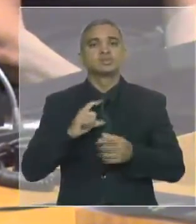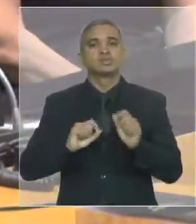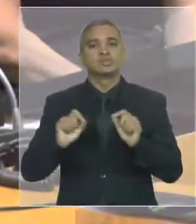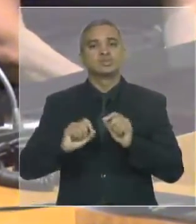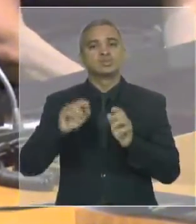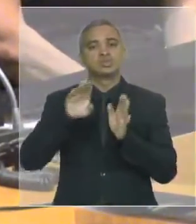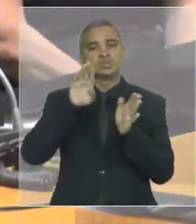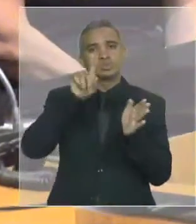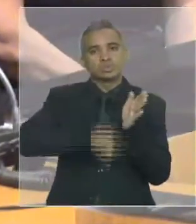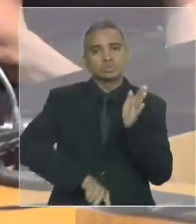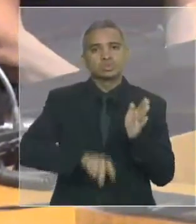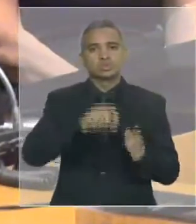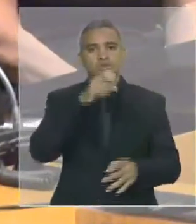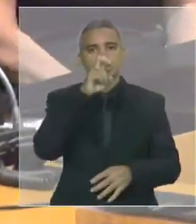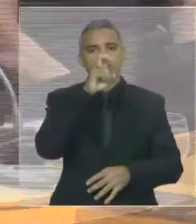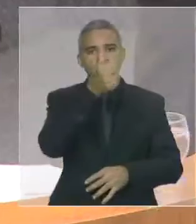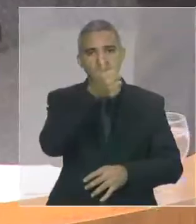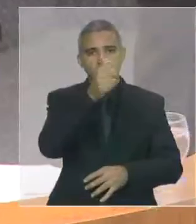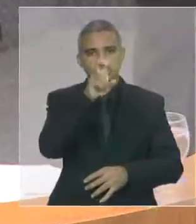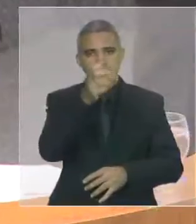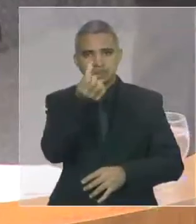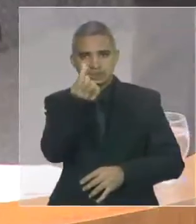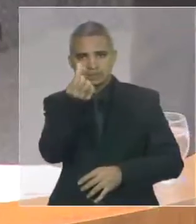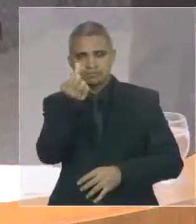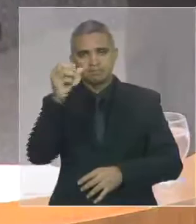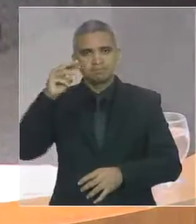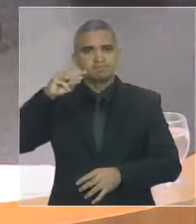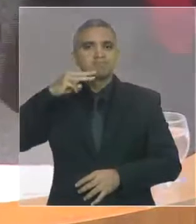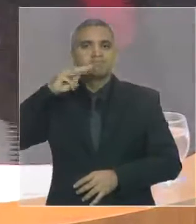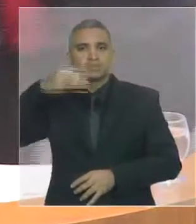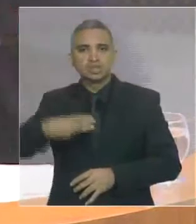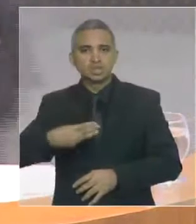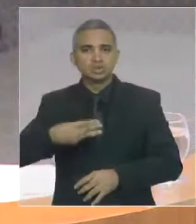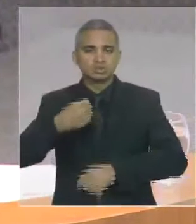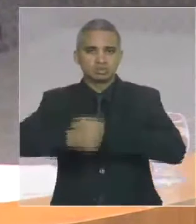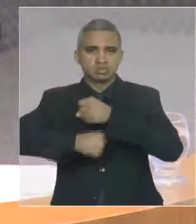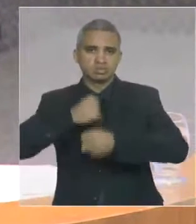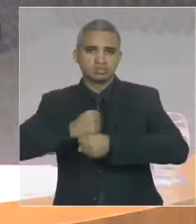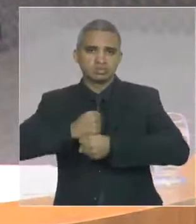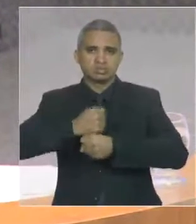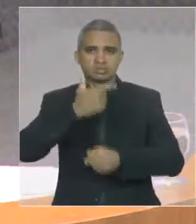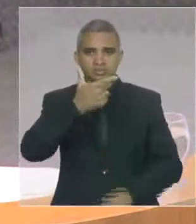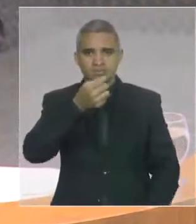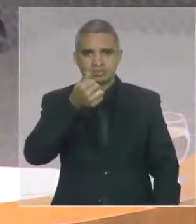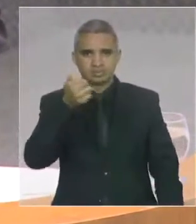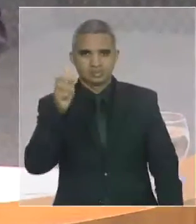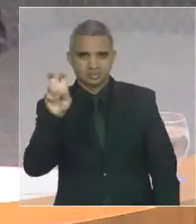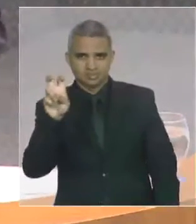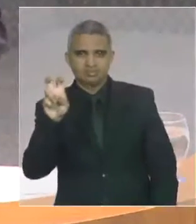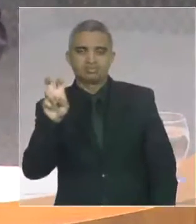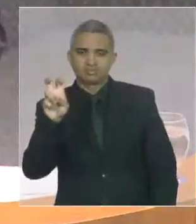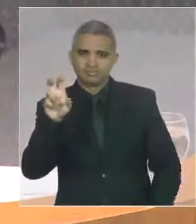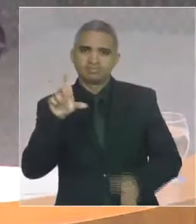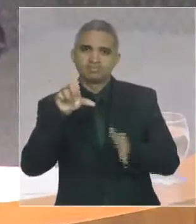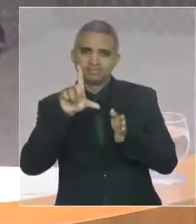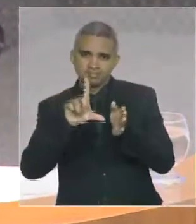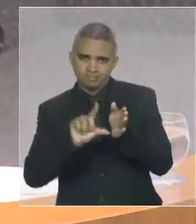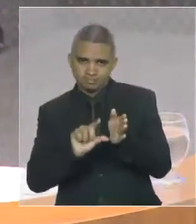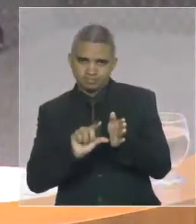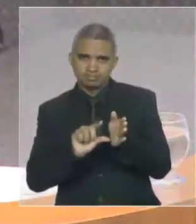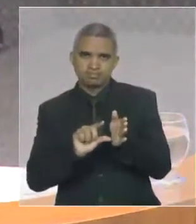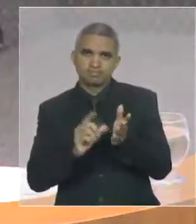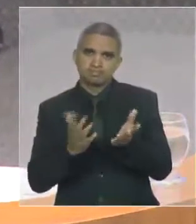do Fundo de Participação dos Estados, do Estado, no ano de 2015. Então, uma queda